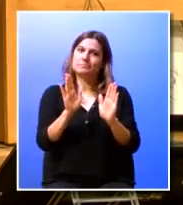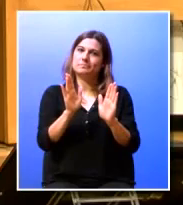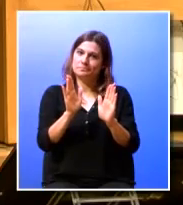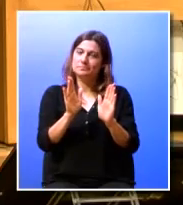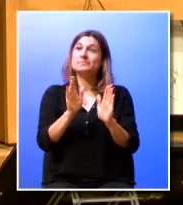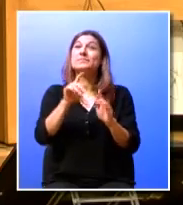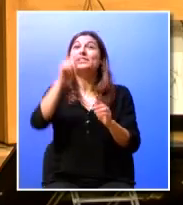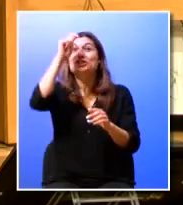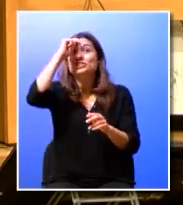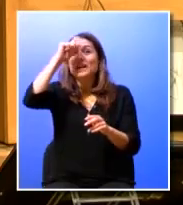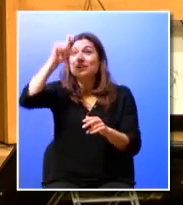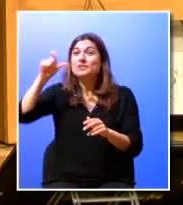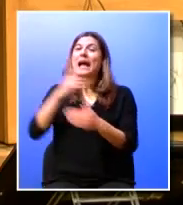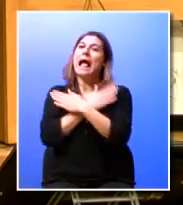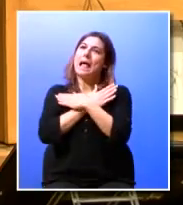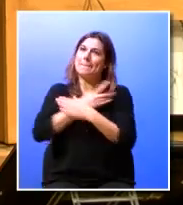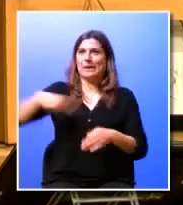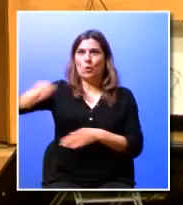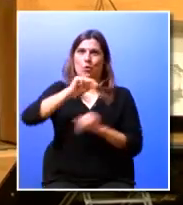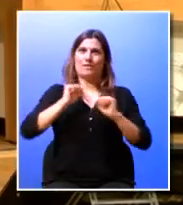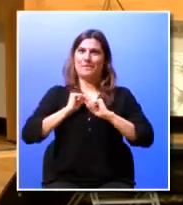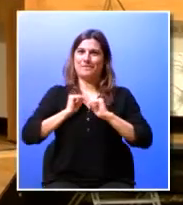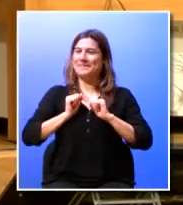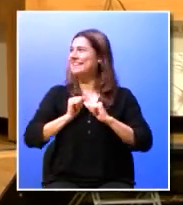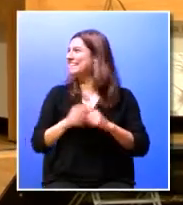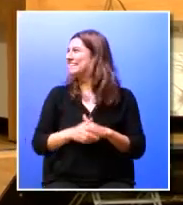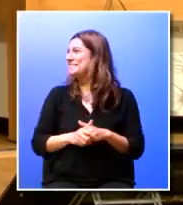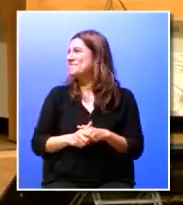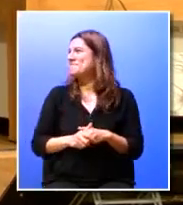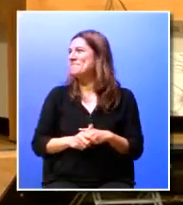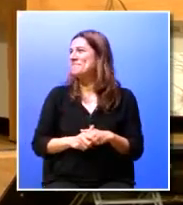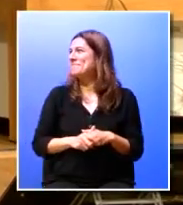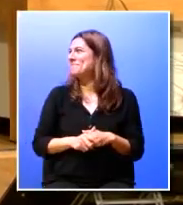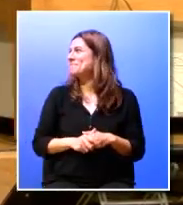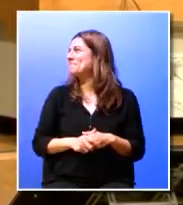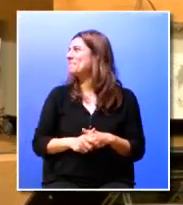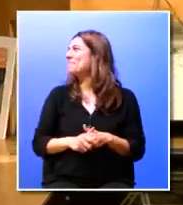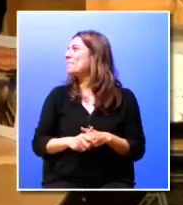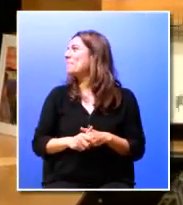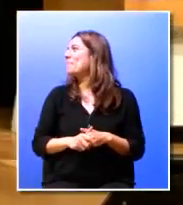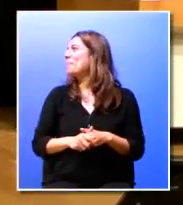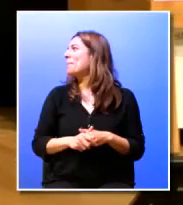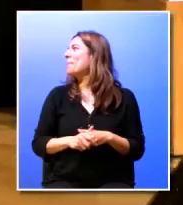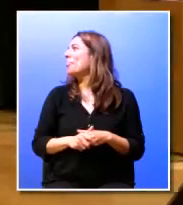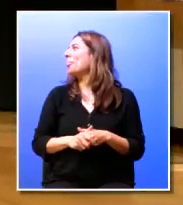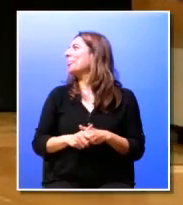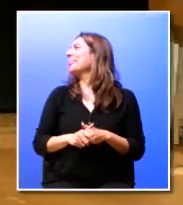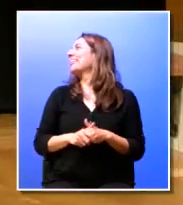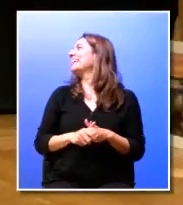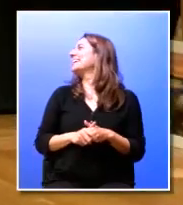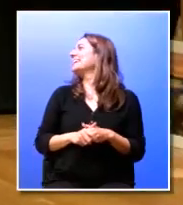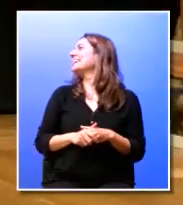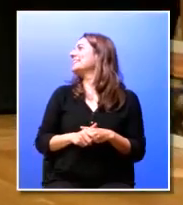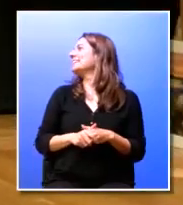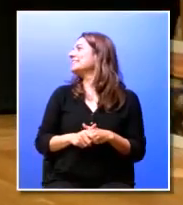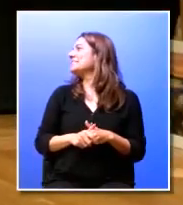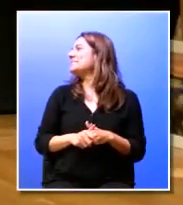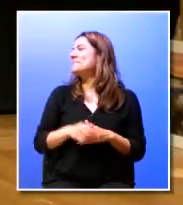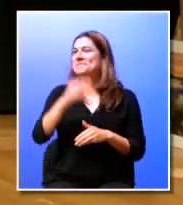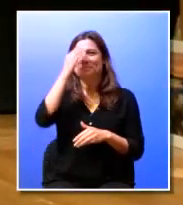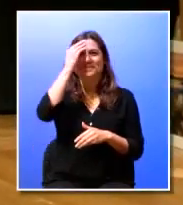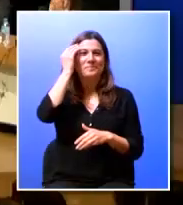estagiários são nossos amigos vá vamos fazer amigos com estagiários